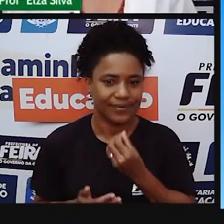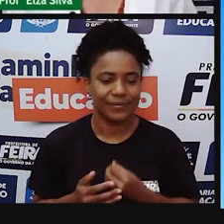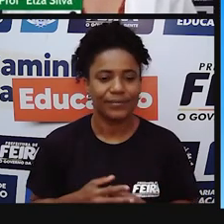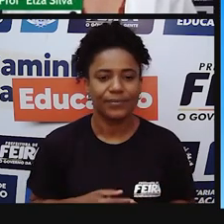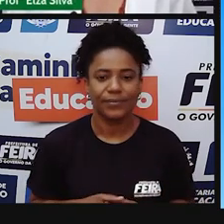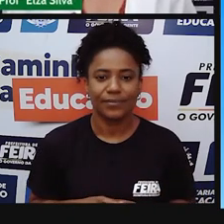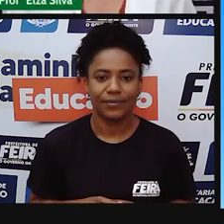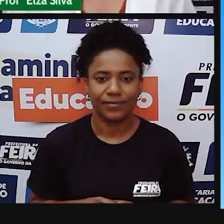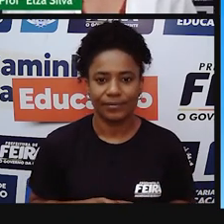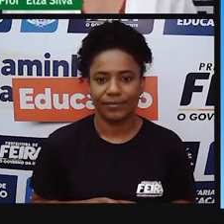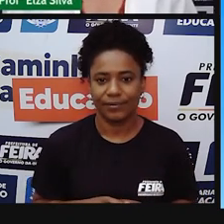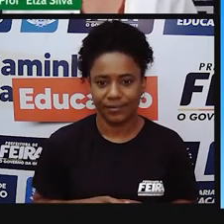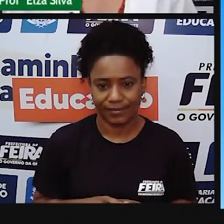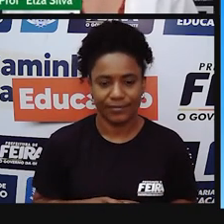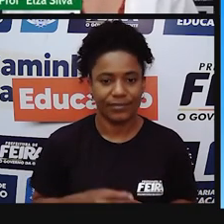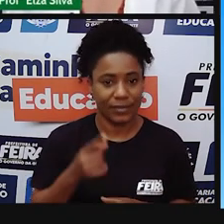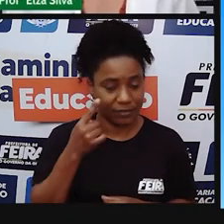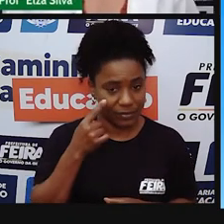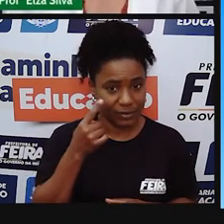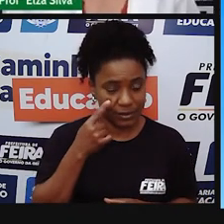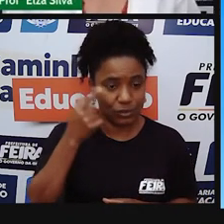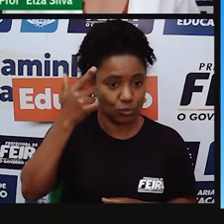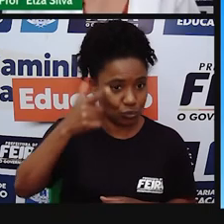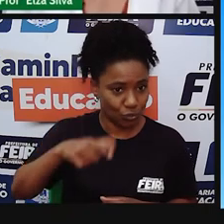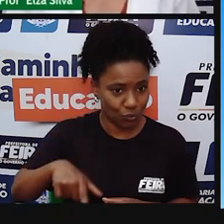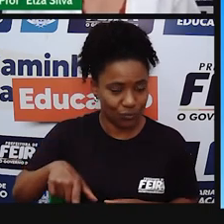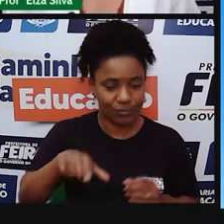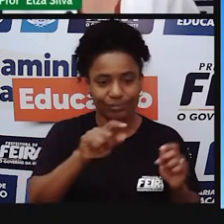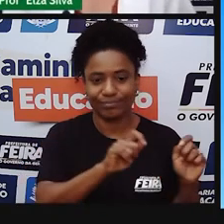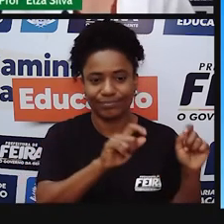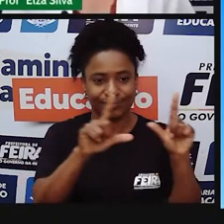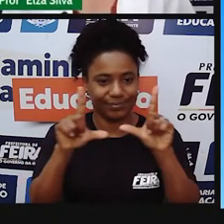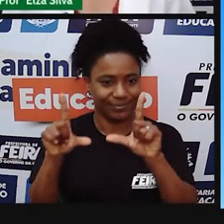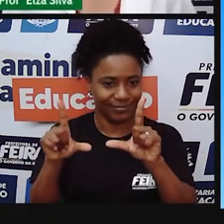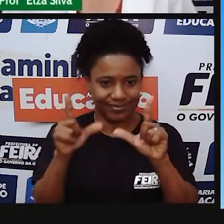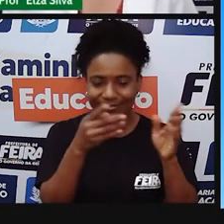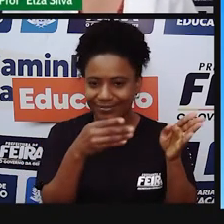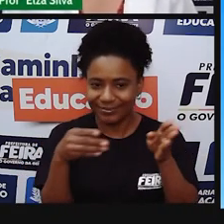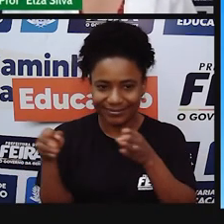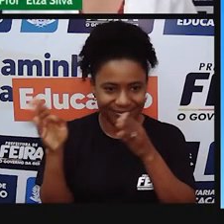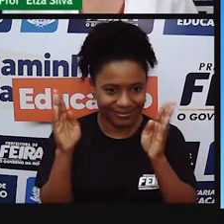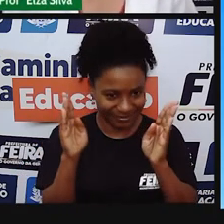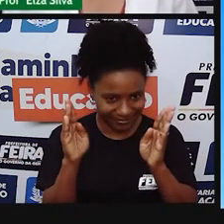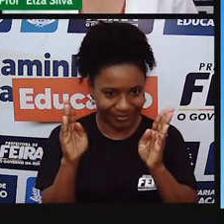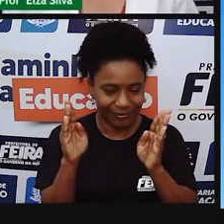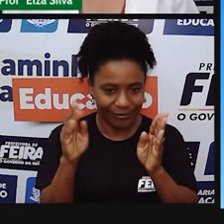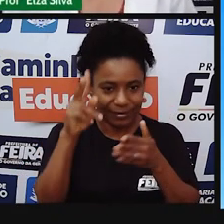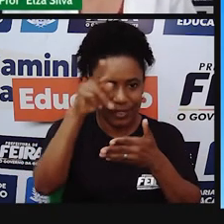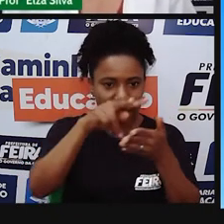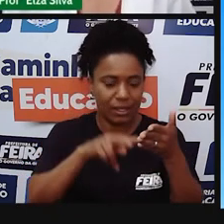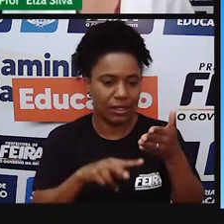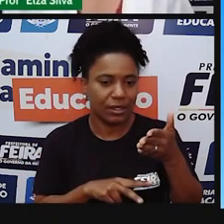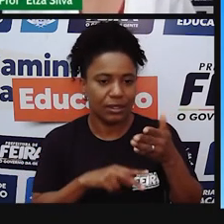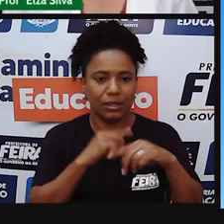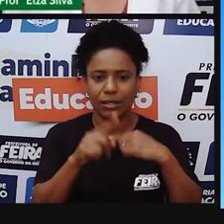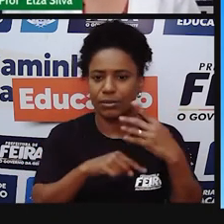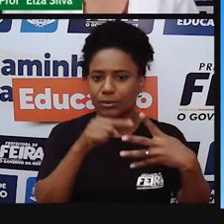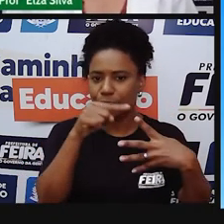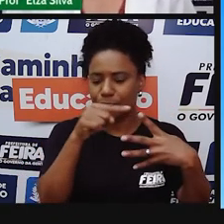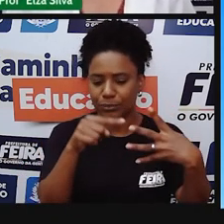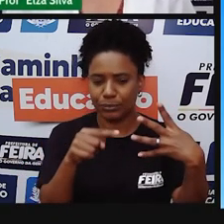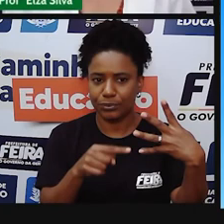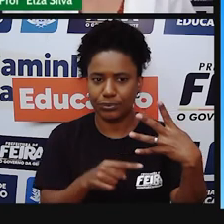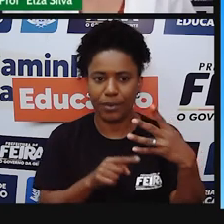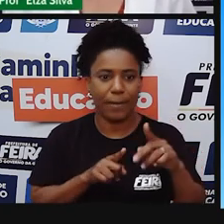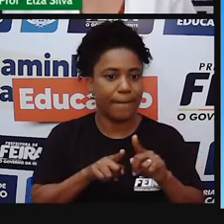e dê sua opinião. Vocês novamente irão ler a tirinha e dar a sua opinião com base nos